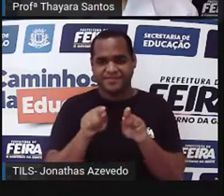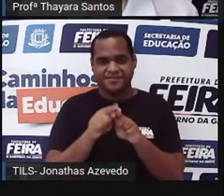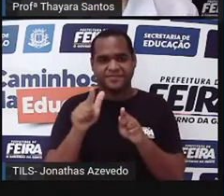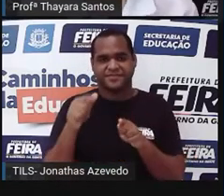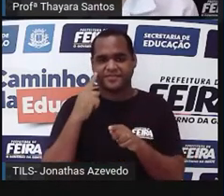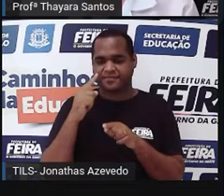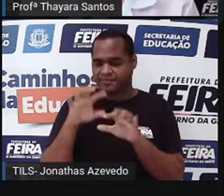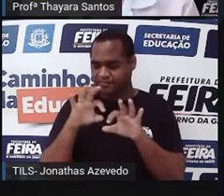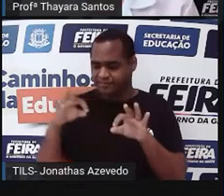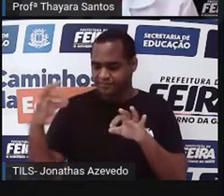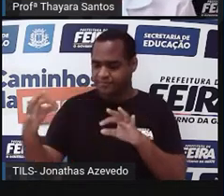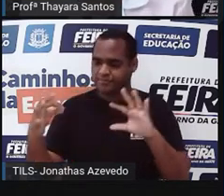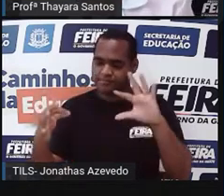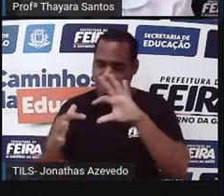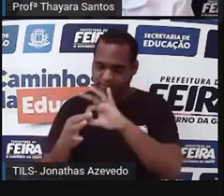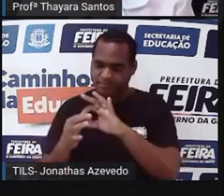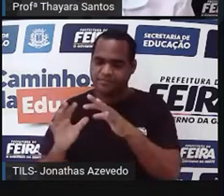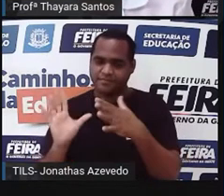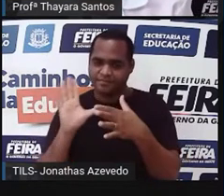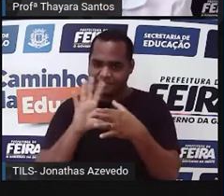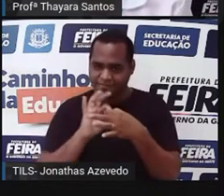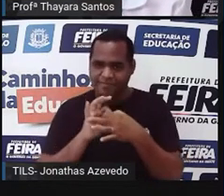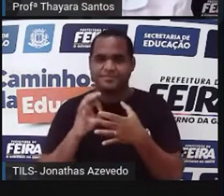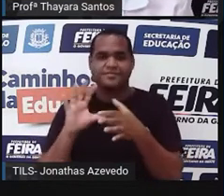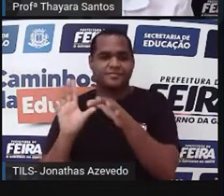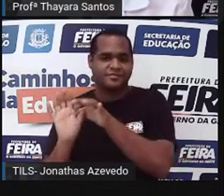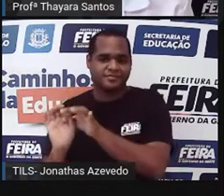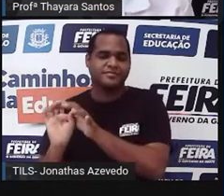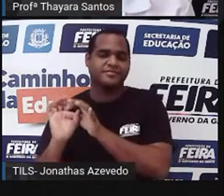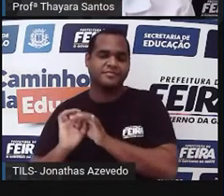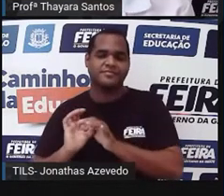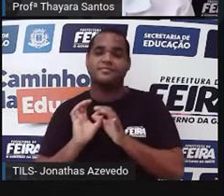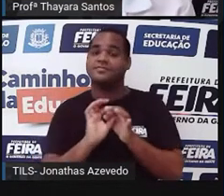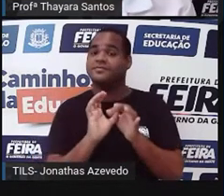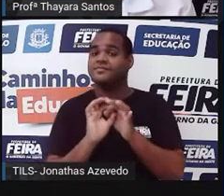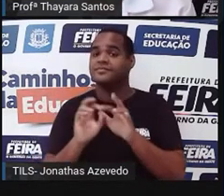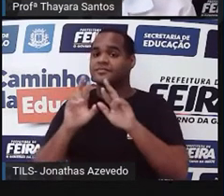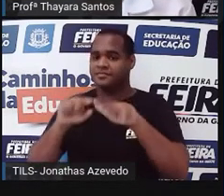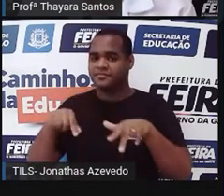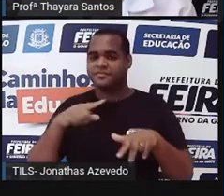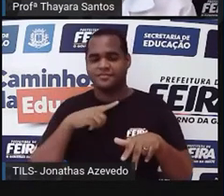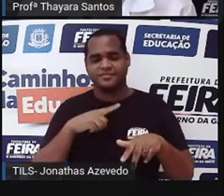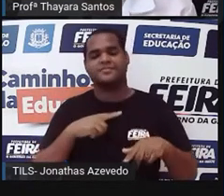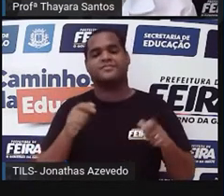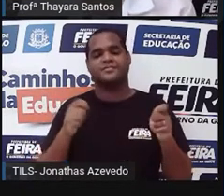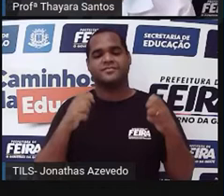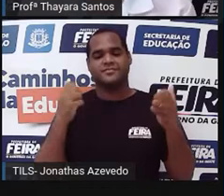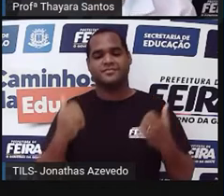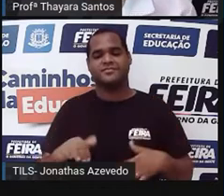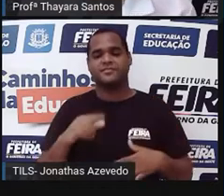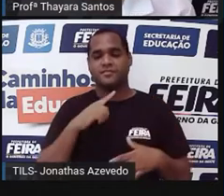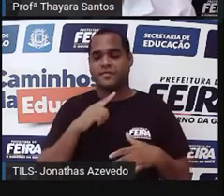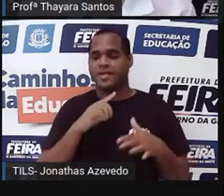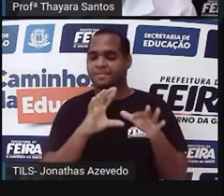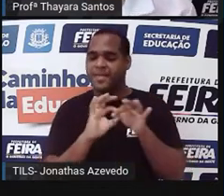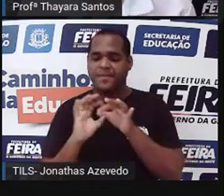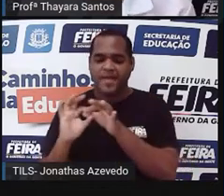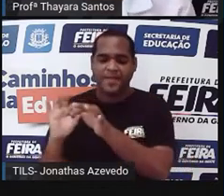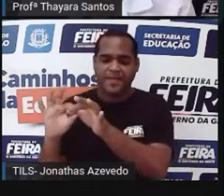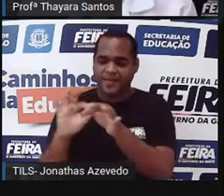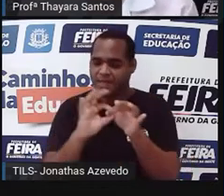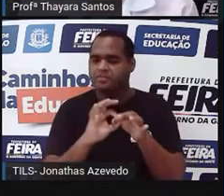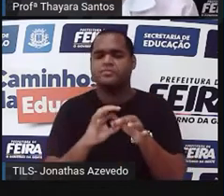vasculares, né? Depois das pteridópicas, todas as outras plantas vão ser vasculares, vão ter esses vasos